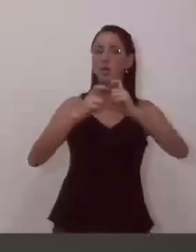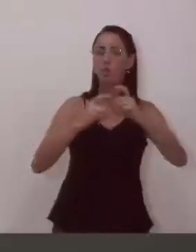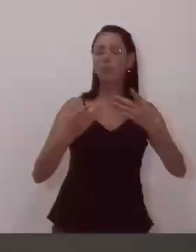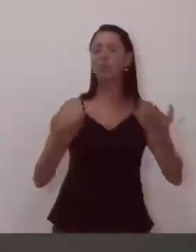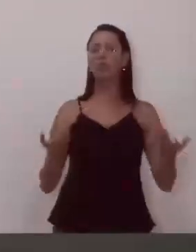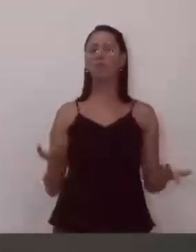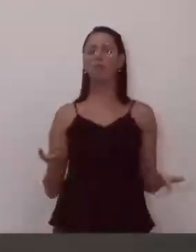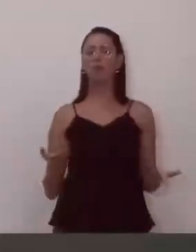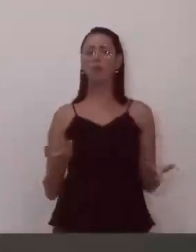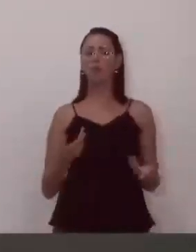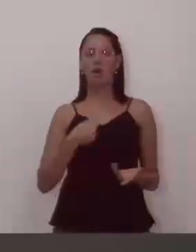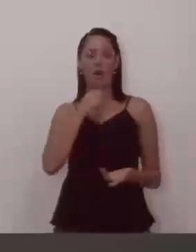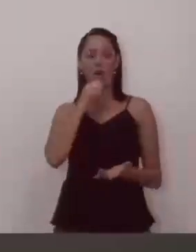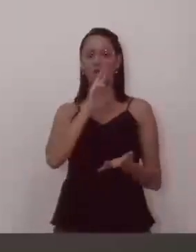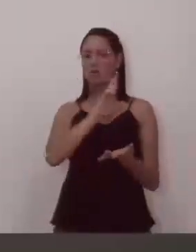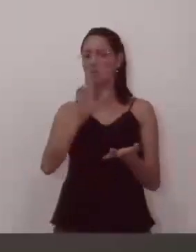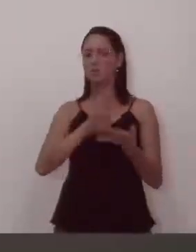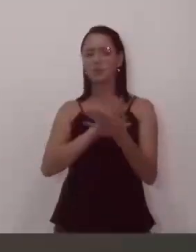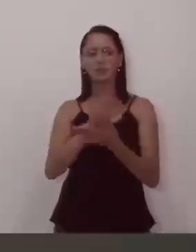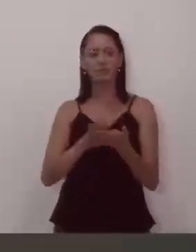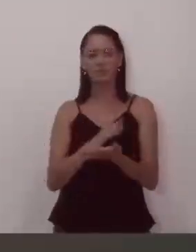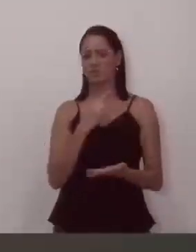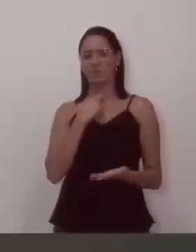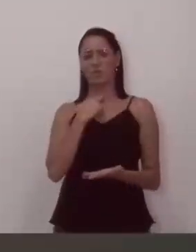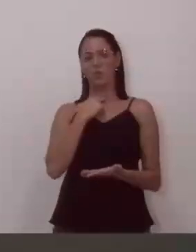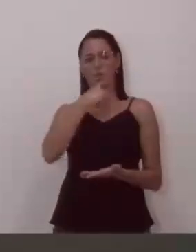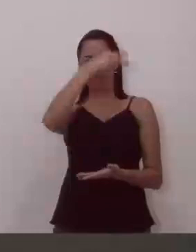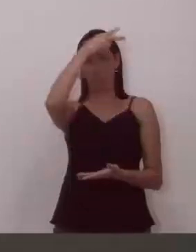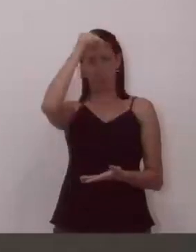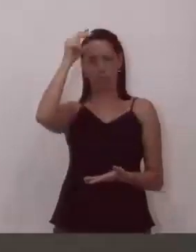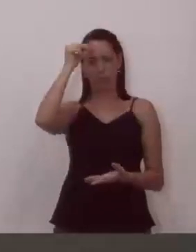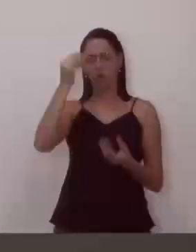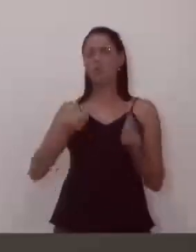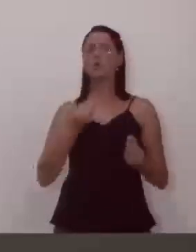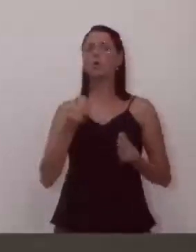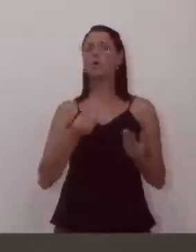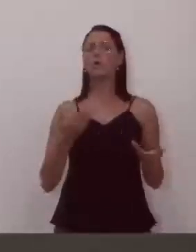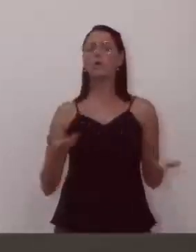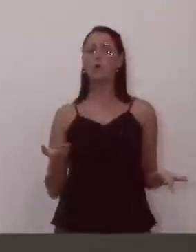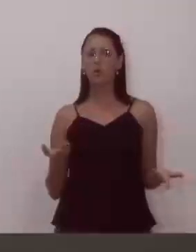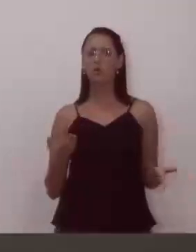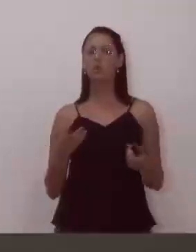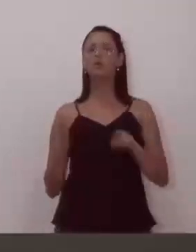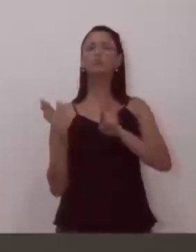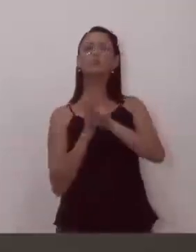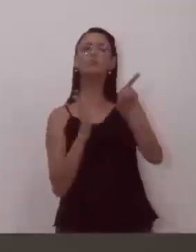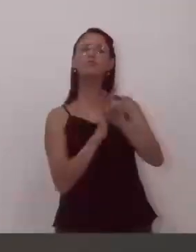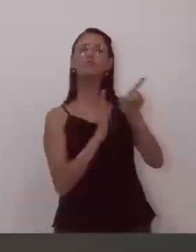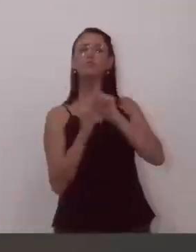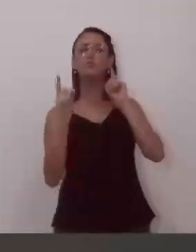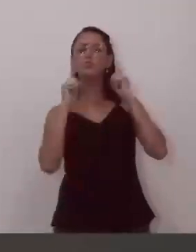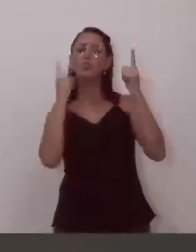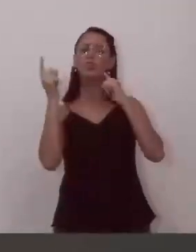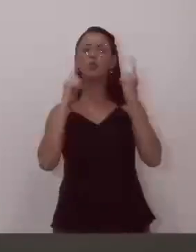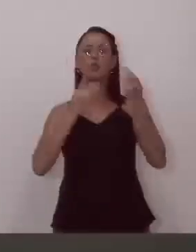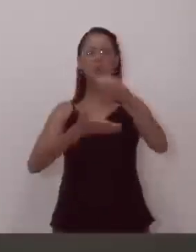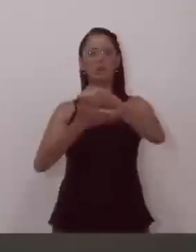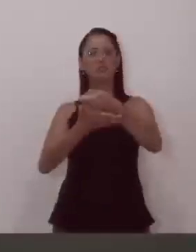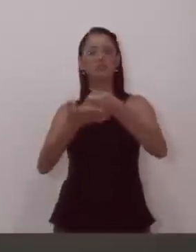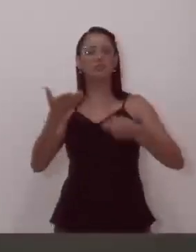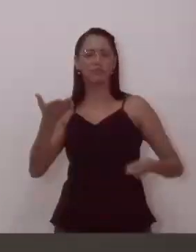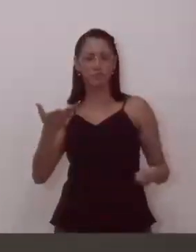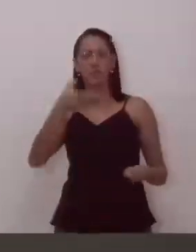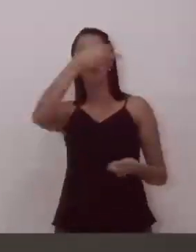fazer nenhuma devolutiva do parecer e dos questionamentos feitos por inscritos para a